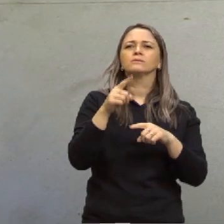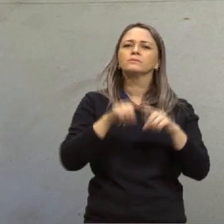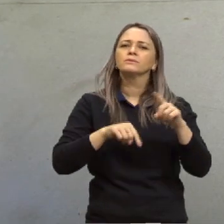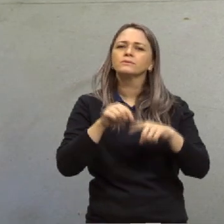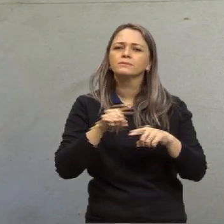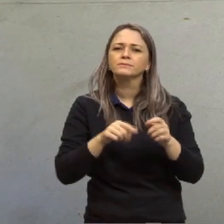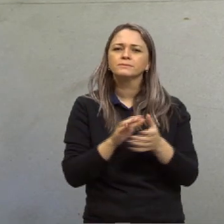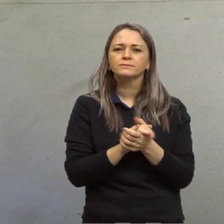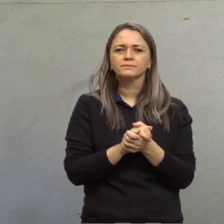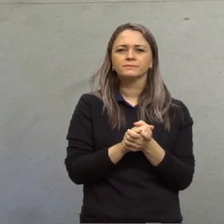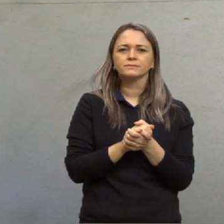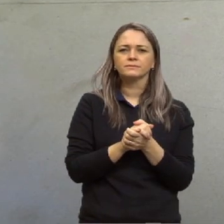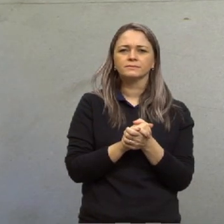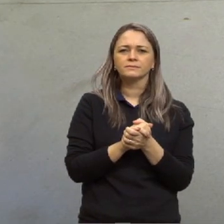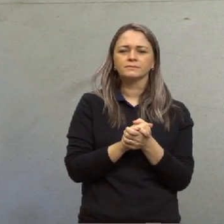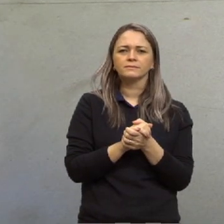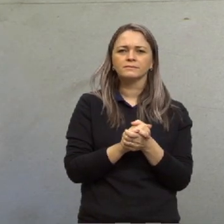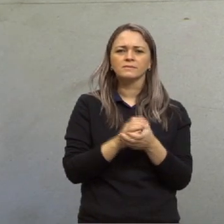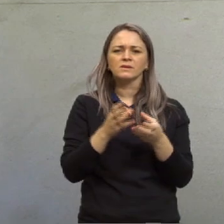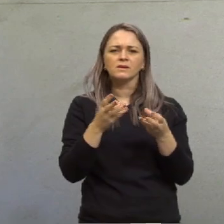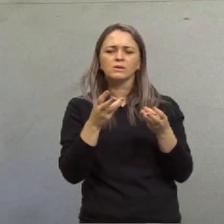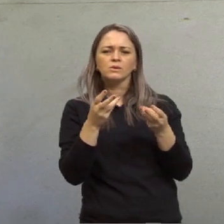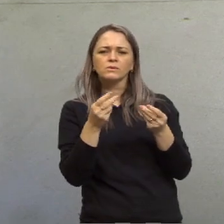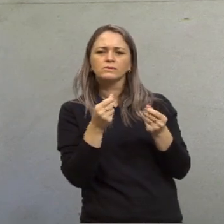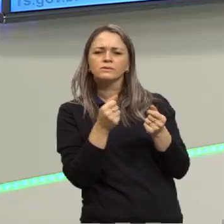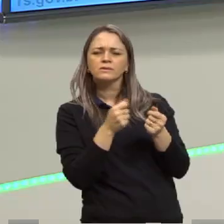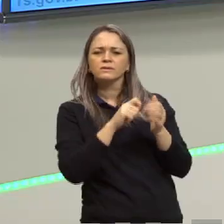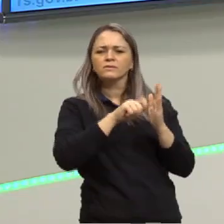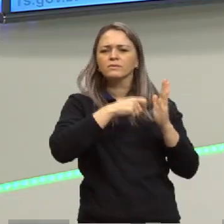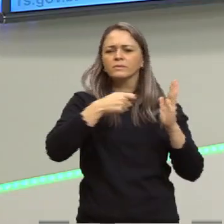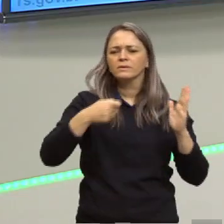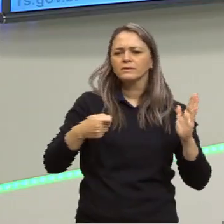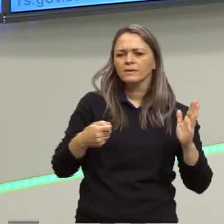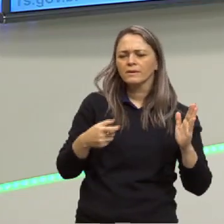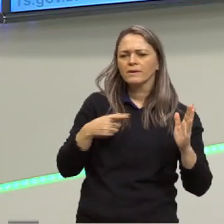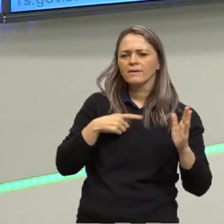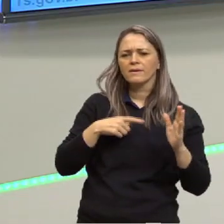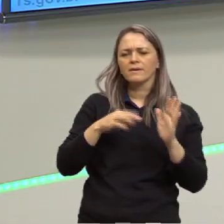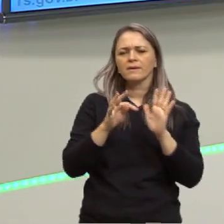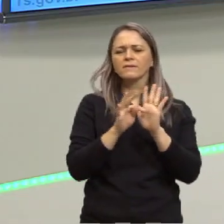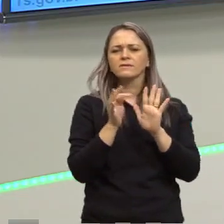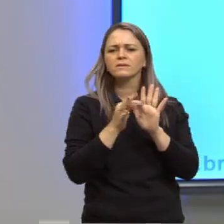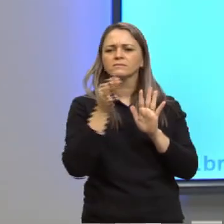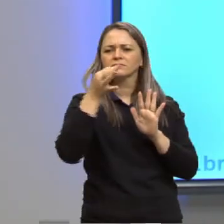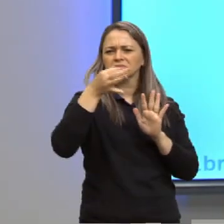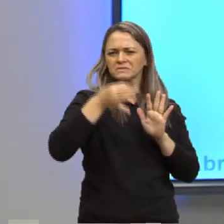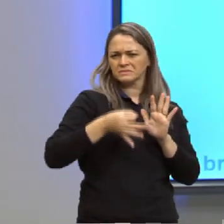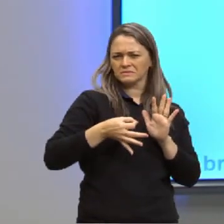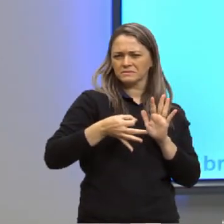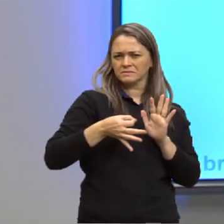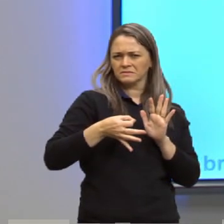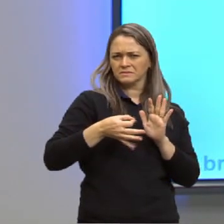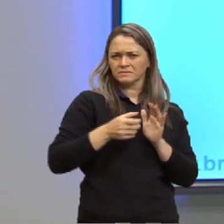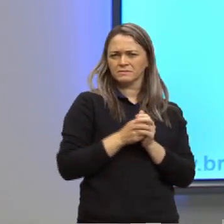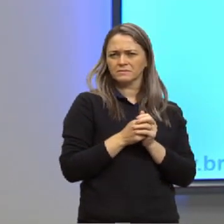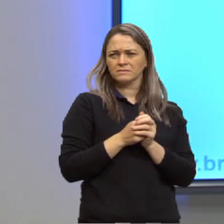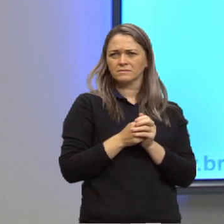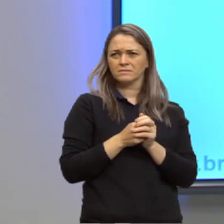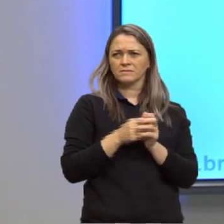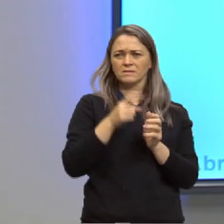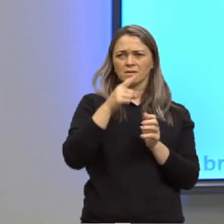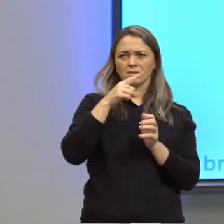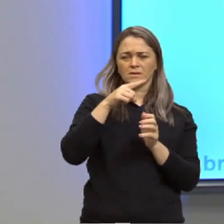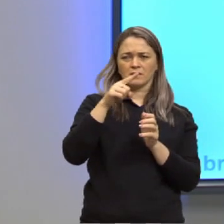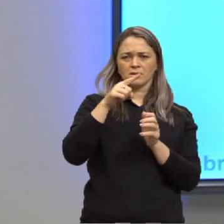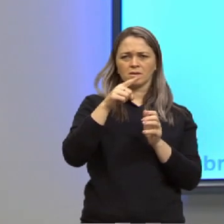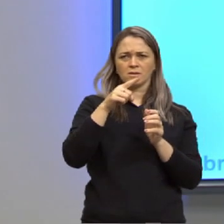Uma enumeração de vocábulos que visam conferir ao texto um efeito de certeza. Pensando que isso daqui